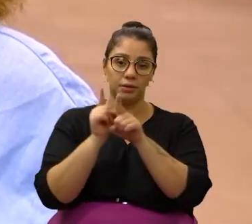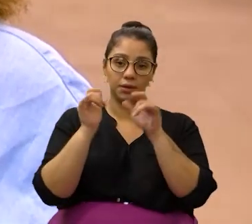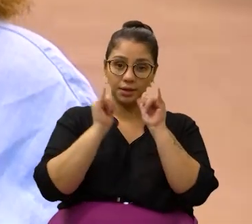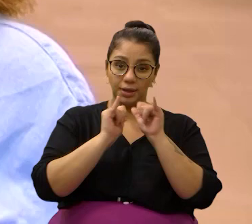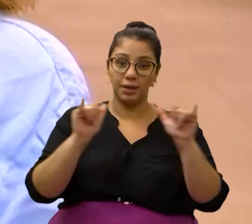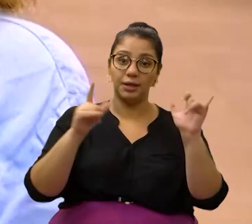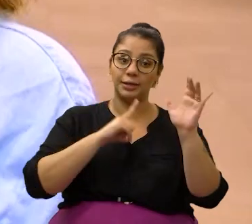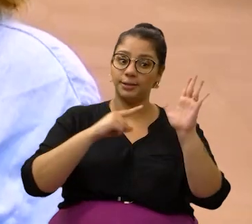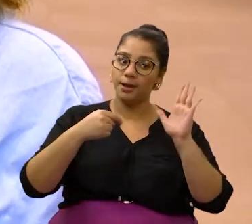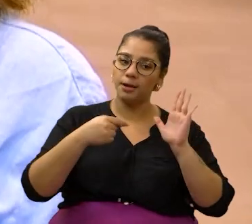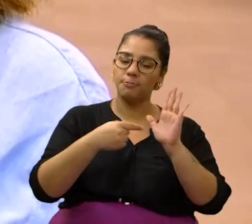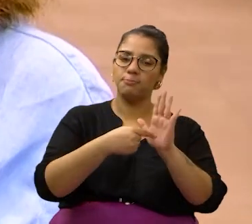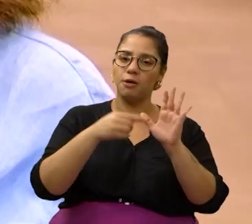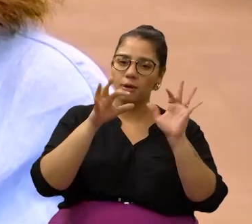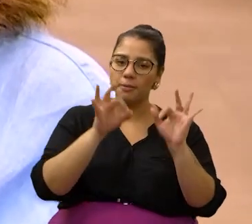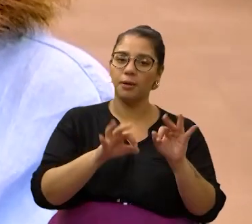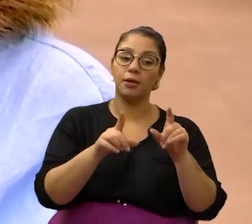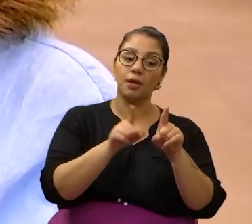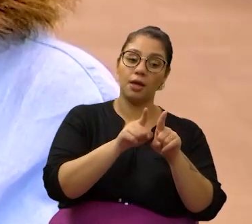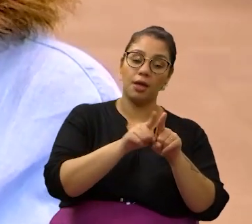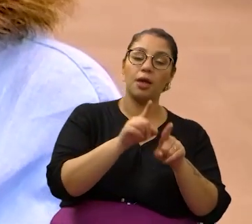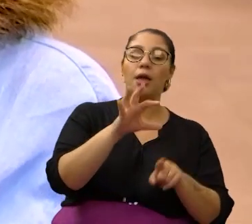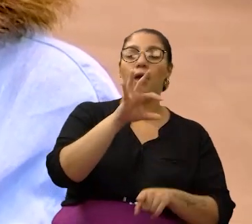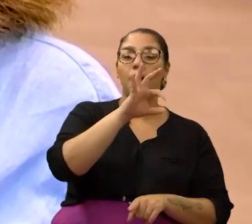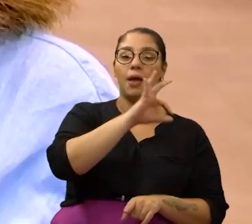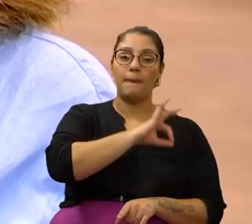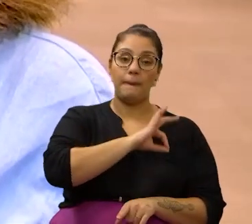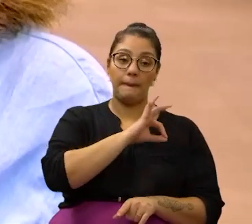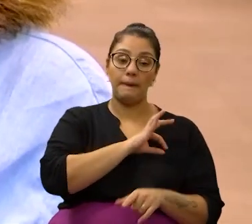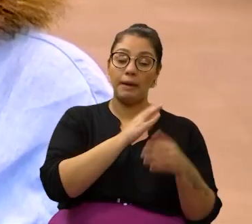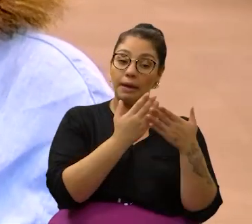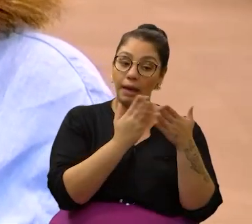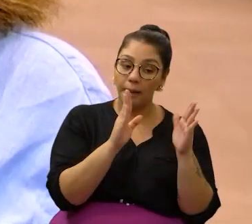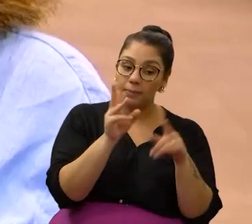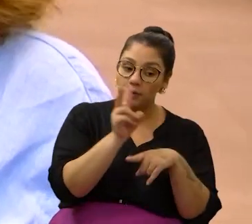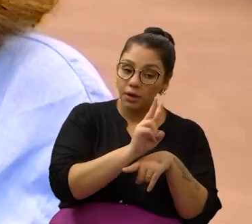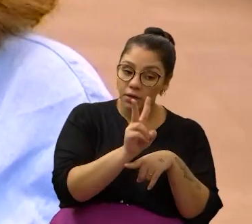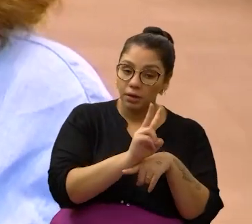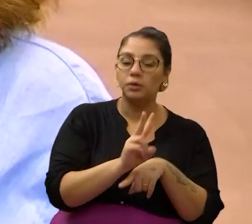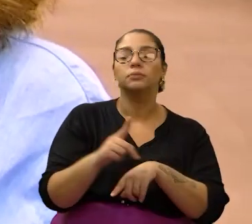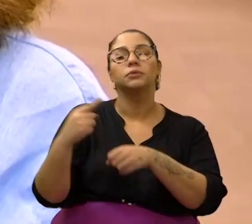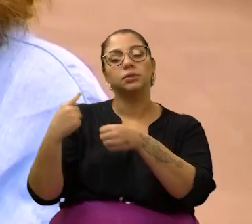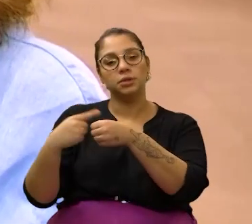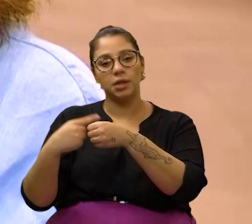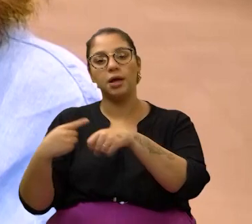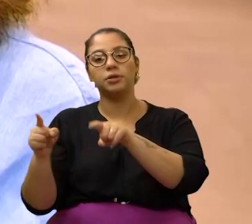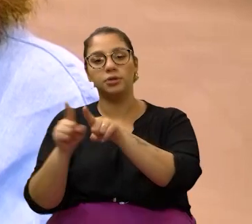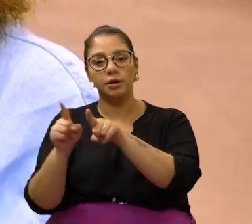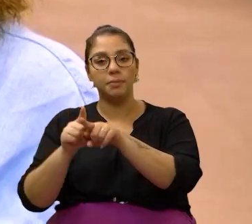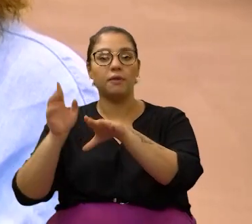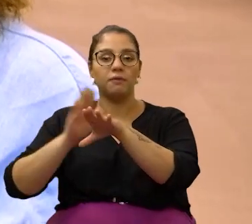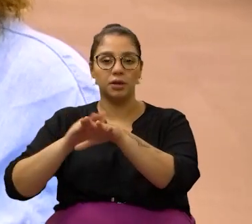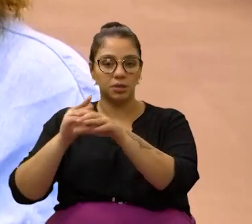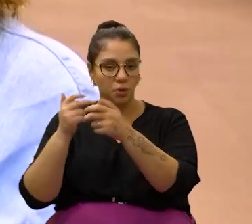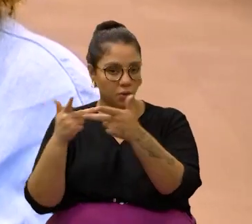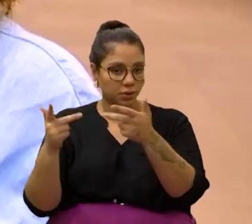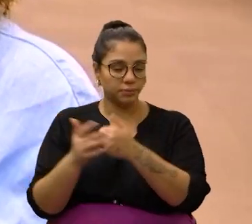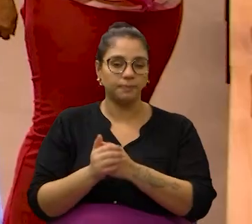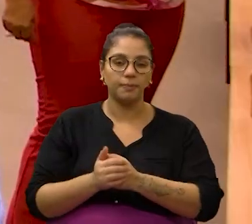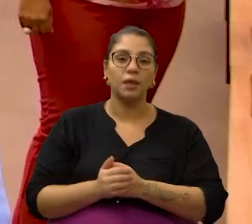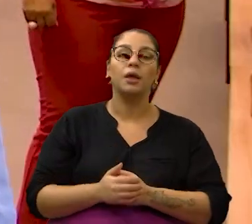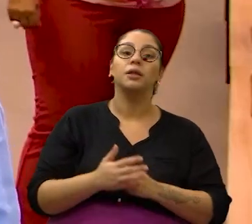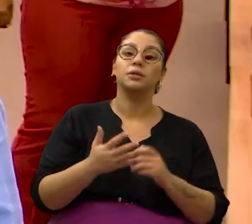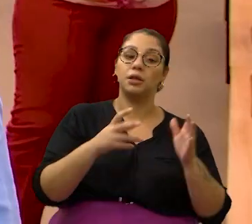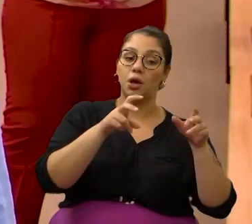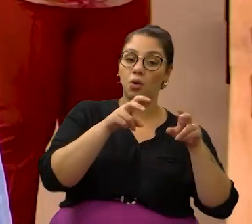importante que haja o registro duplo, porque enquanto a polícia abre inquérito e investiga o suposto crime, o município tomará medidas também.